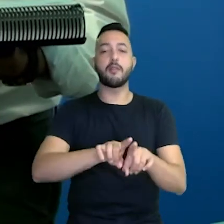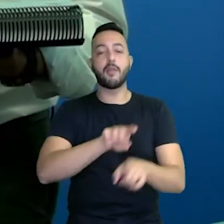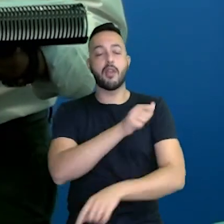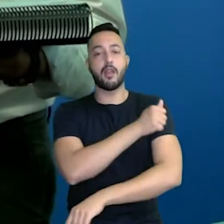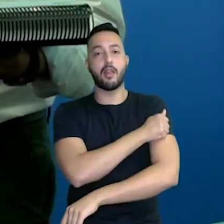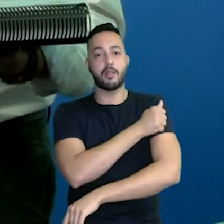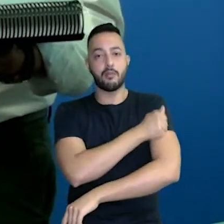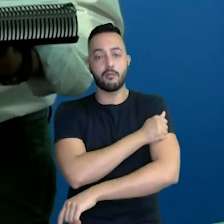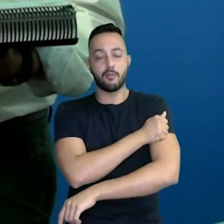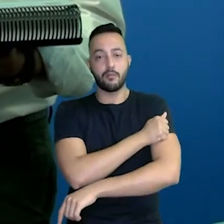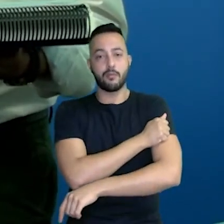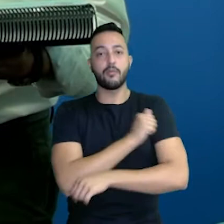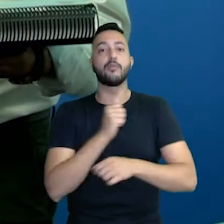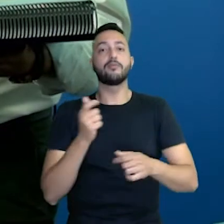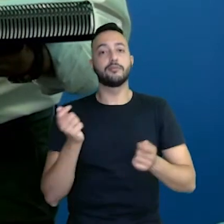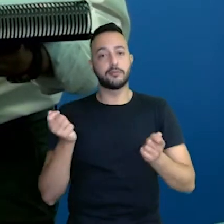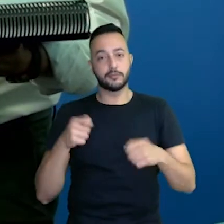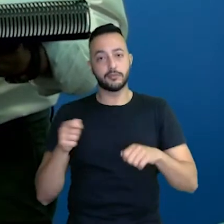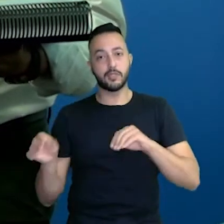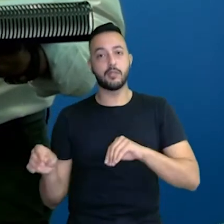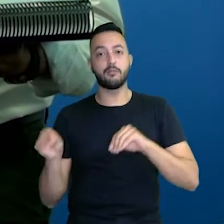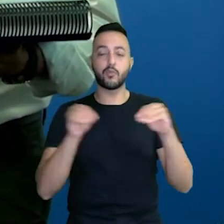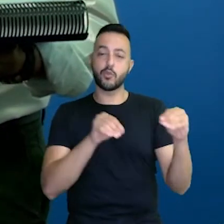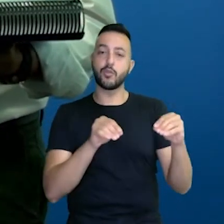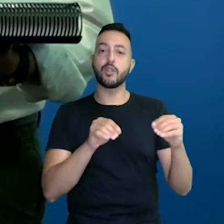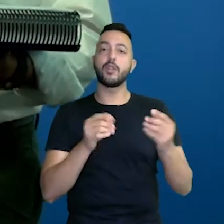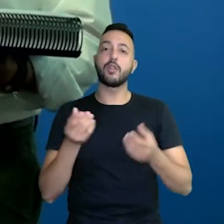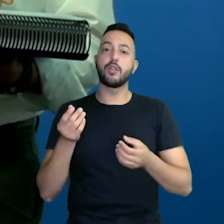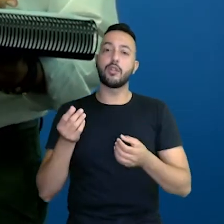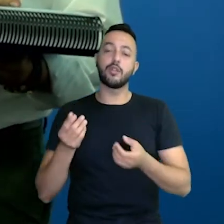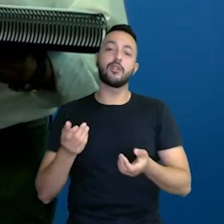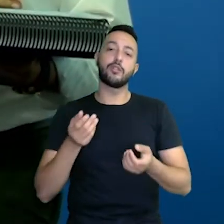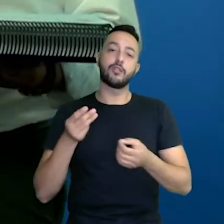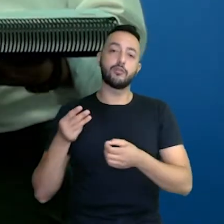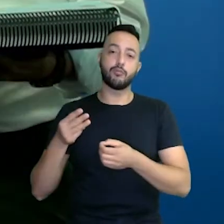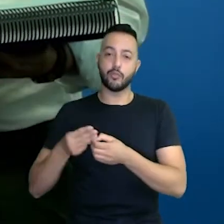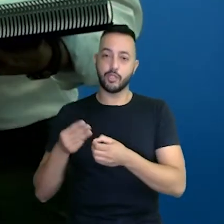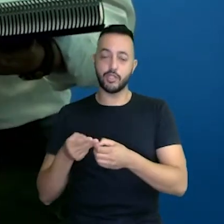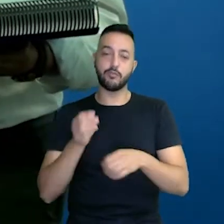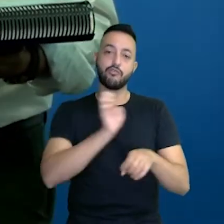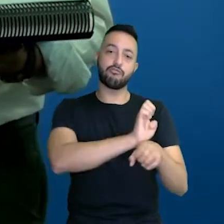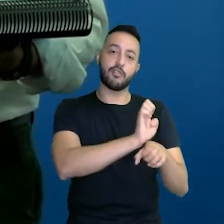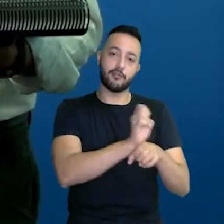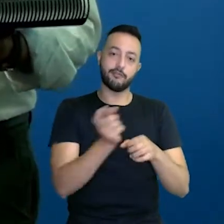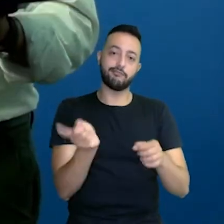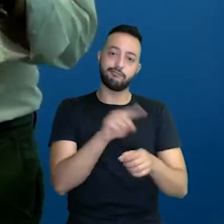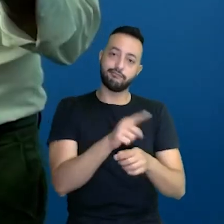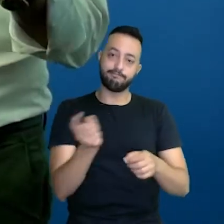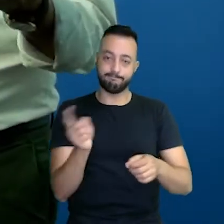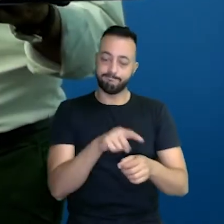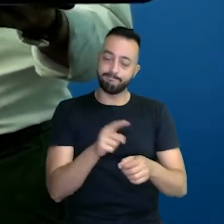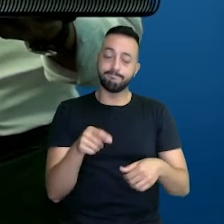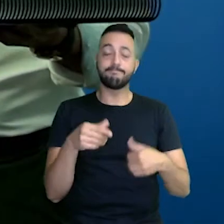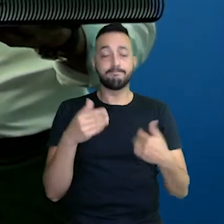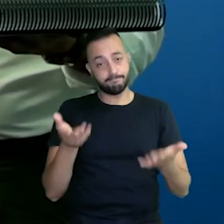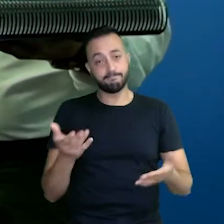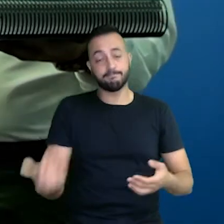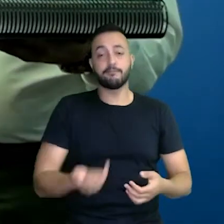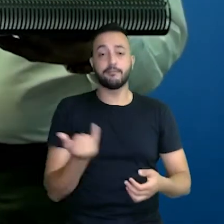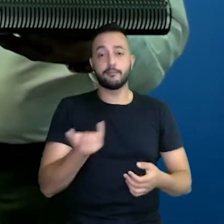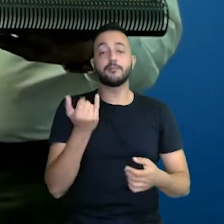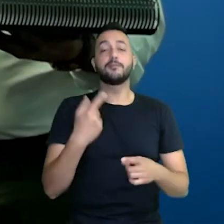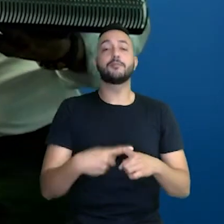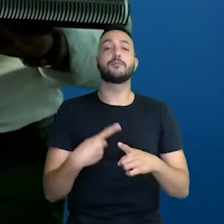na sua migração do Estado para o município, do município para o Estado. Então, isso aqui foi muito